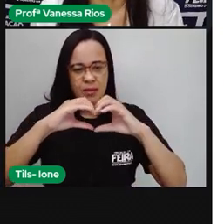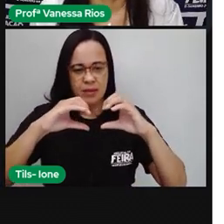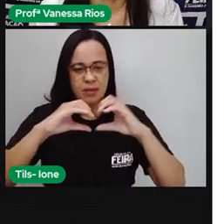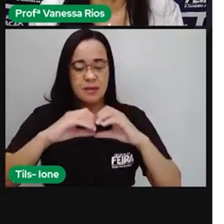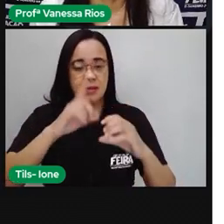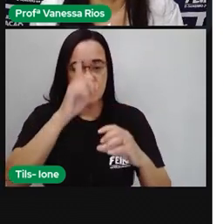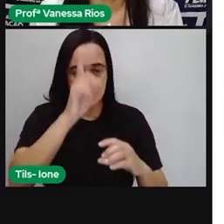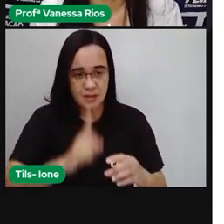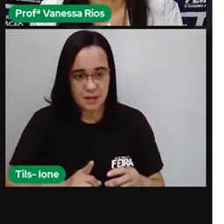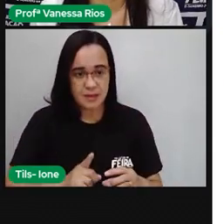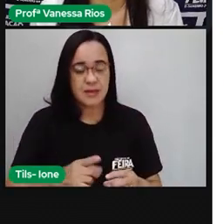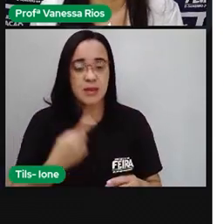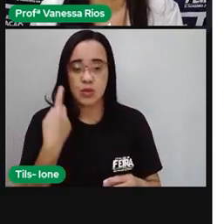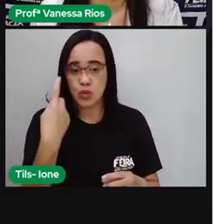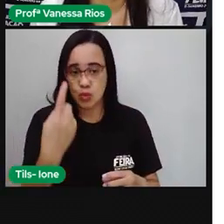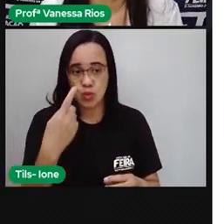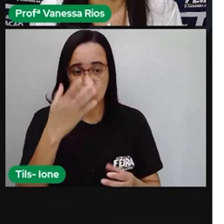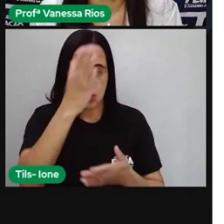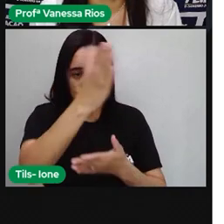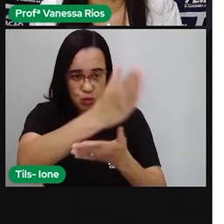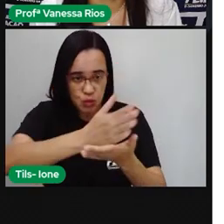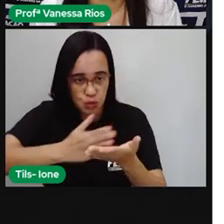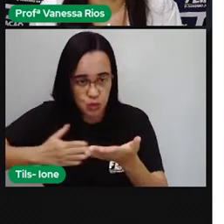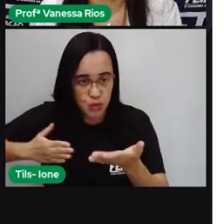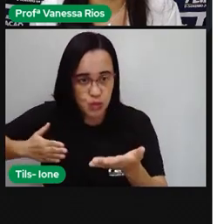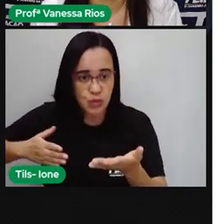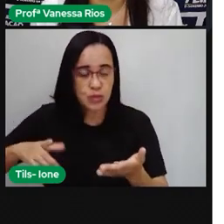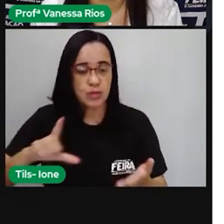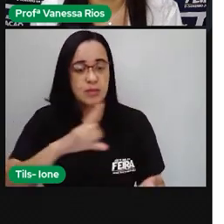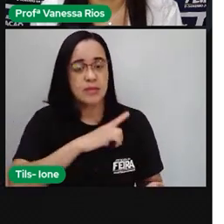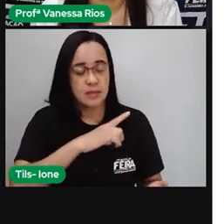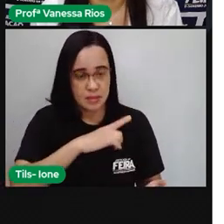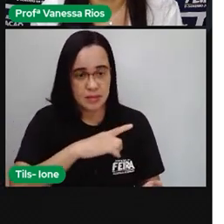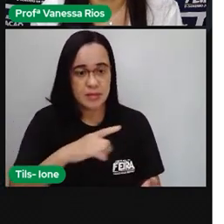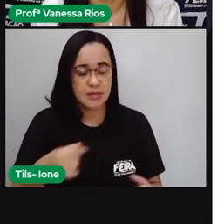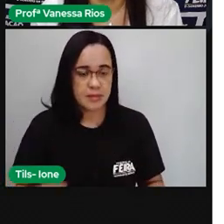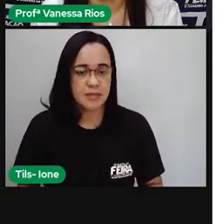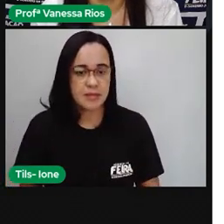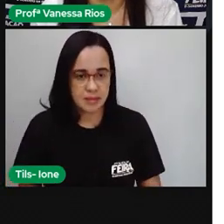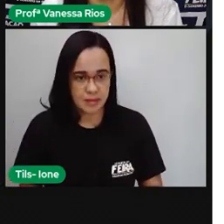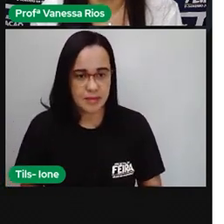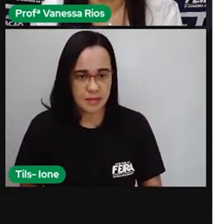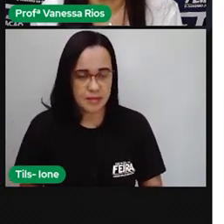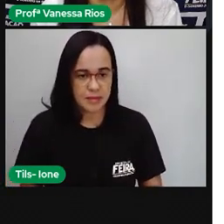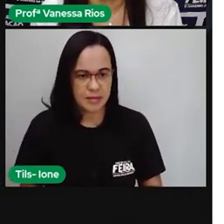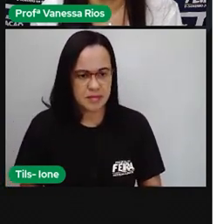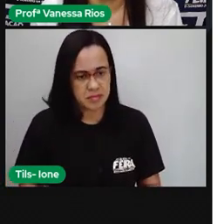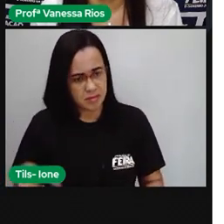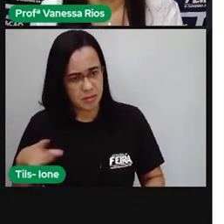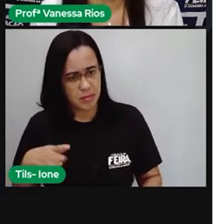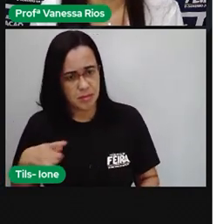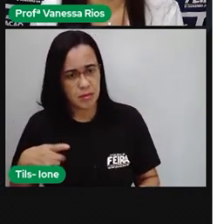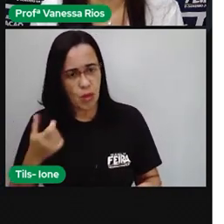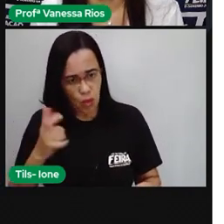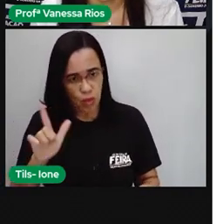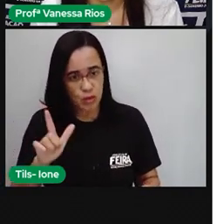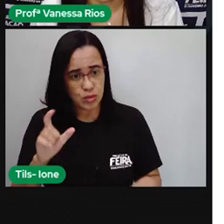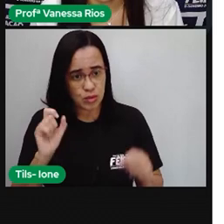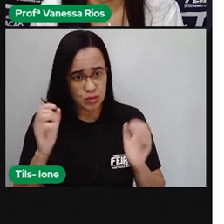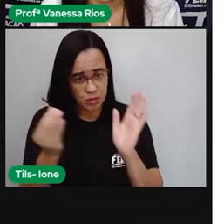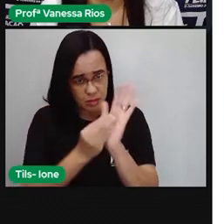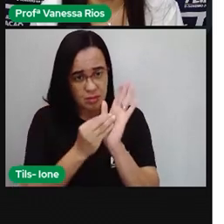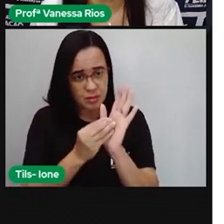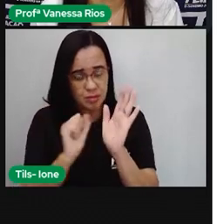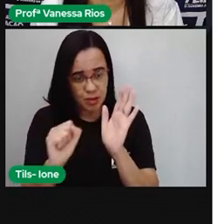Também aí conseguimos fazer uma divisão nesse coração. A gente conseguiria colocar outro eixo ali, aí colocar o